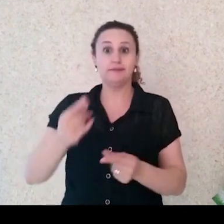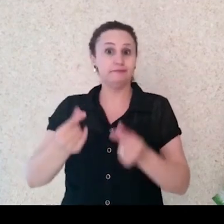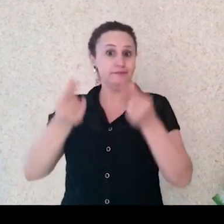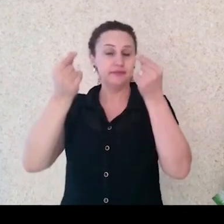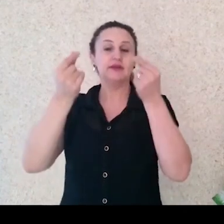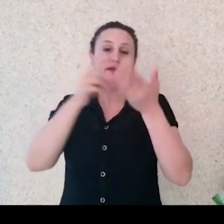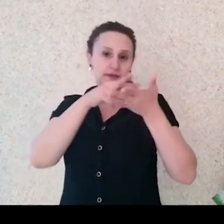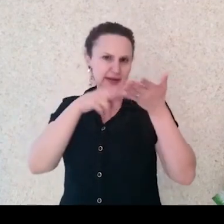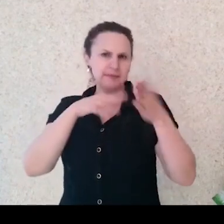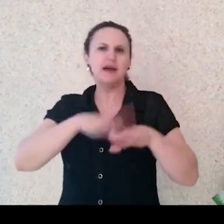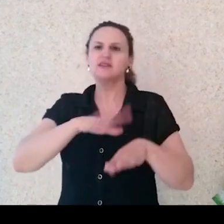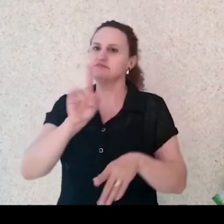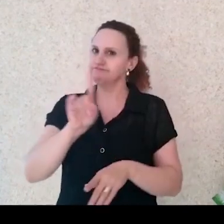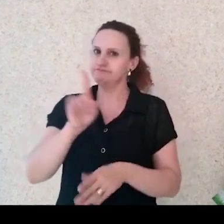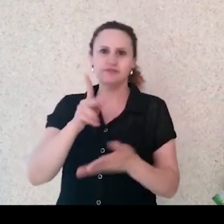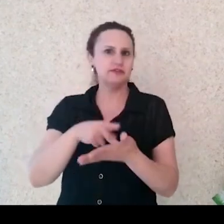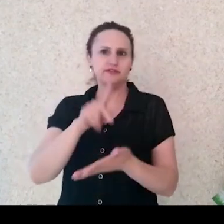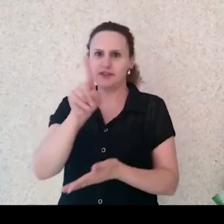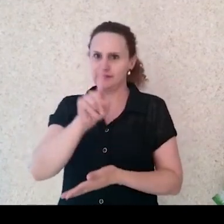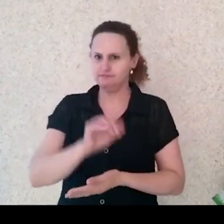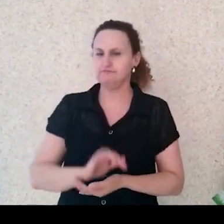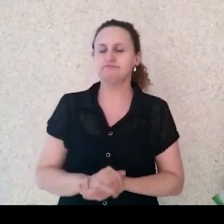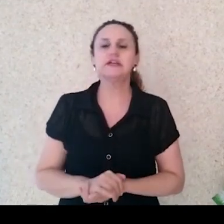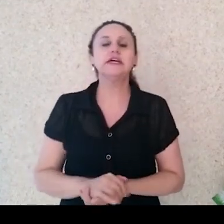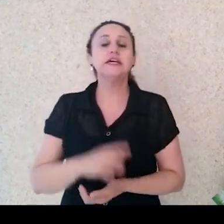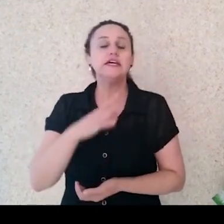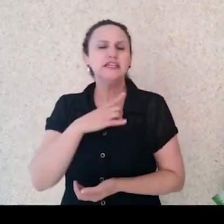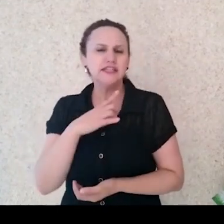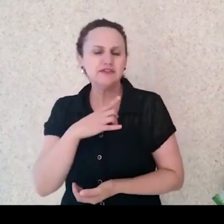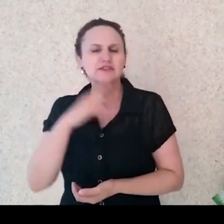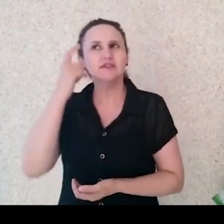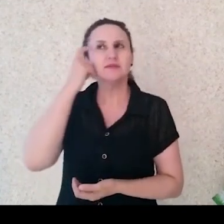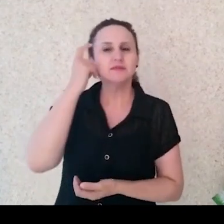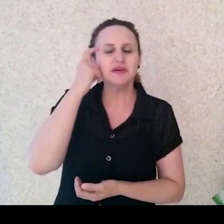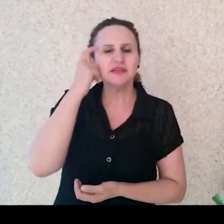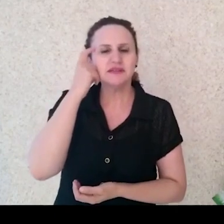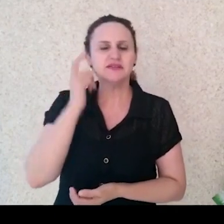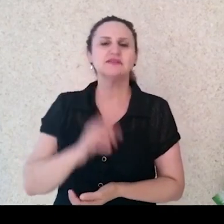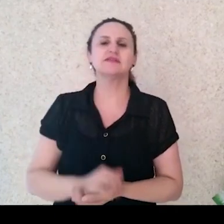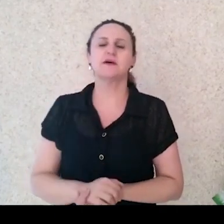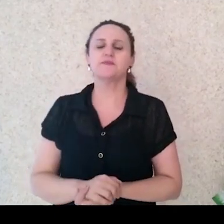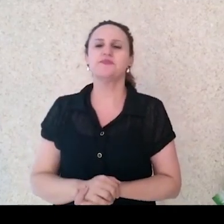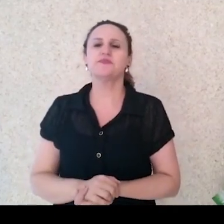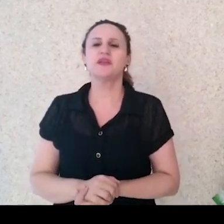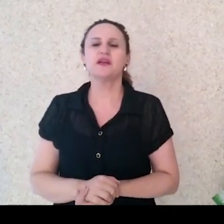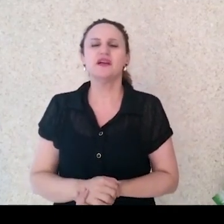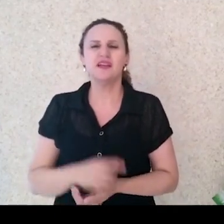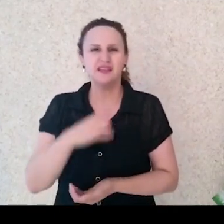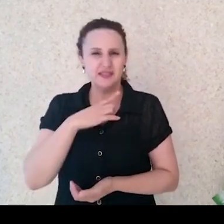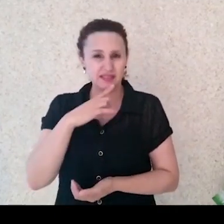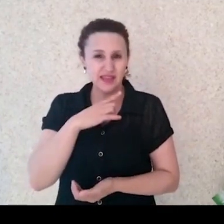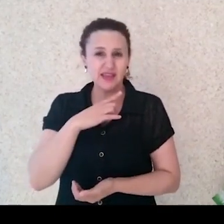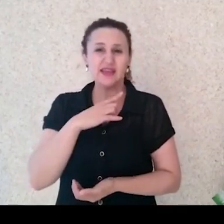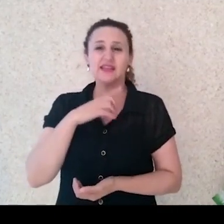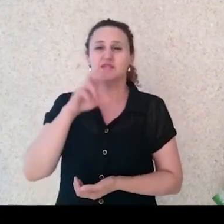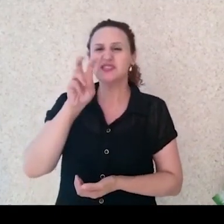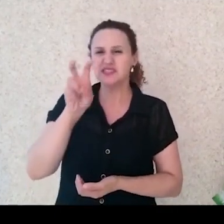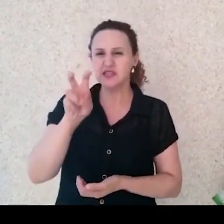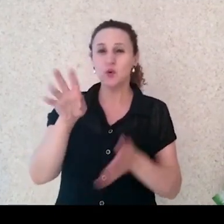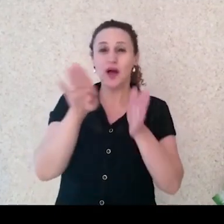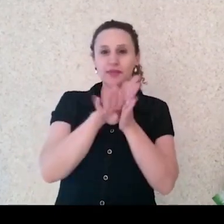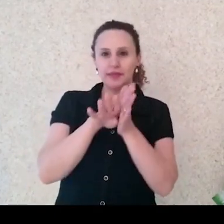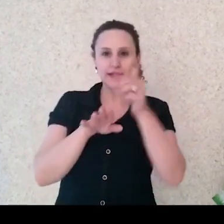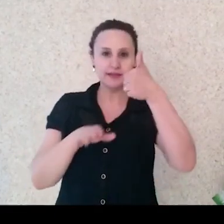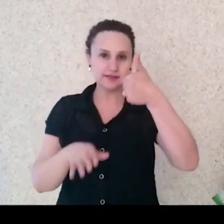Quanto à idade das pessoas que estão lendo, a gente tem duas faixas etárias de destaque. Entre os 5 e os 13 anos, que é naquela